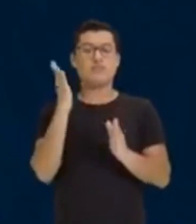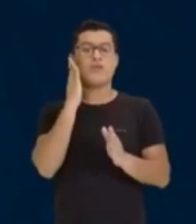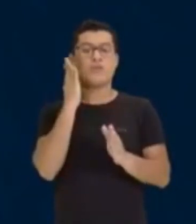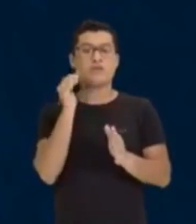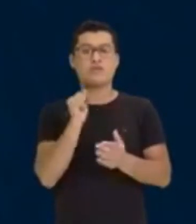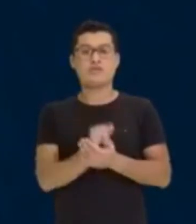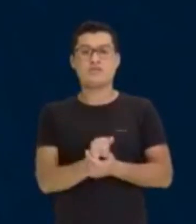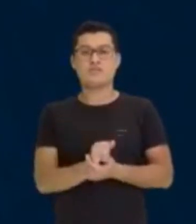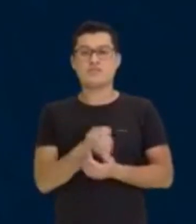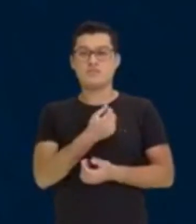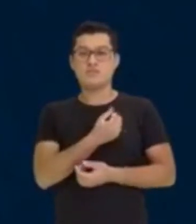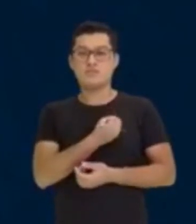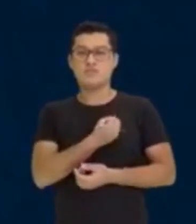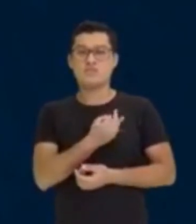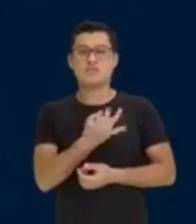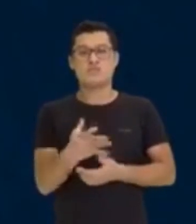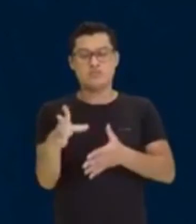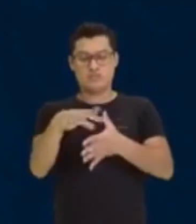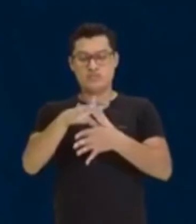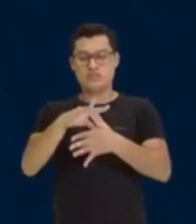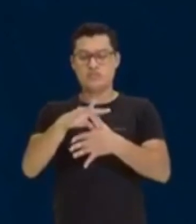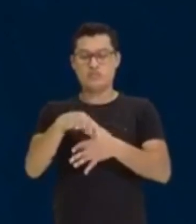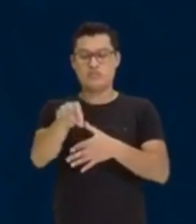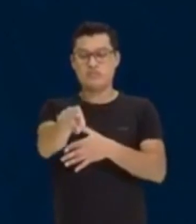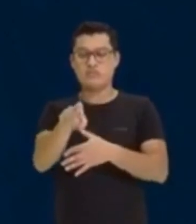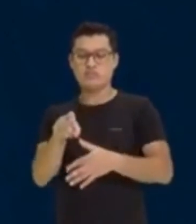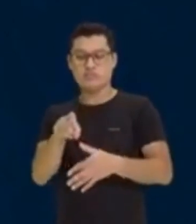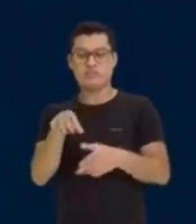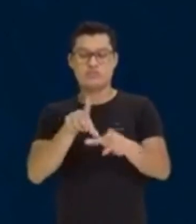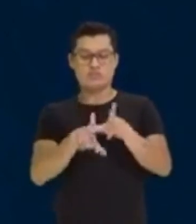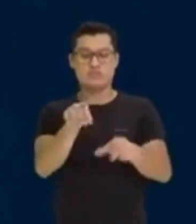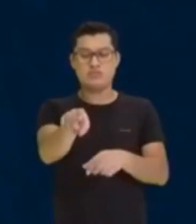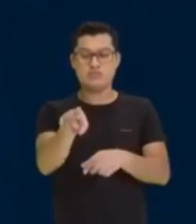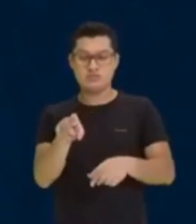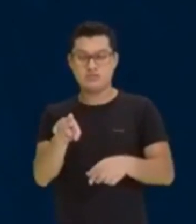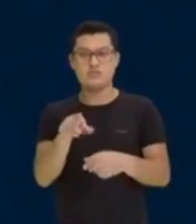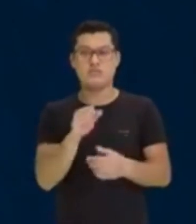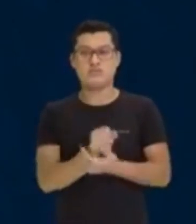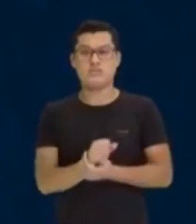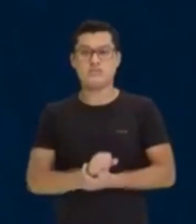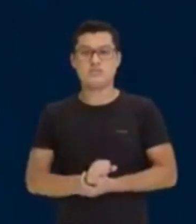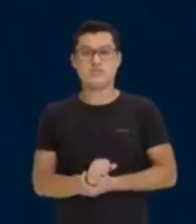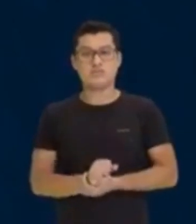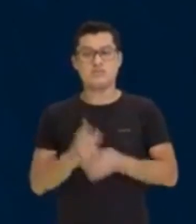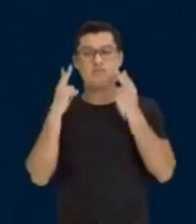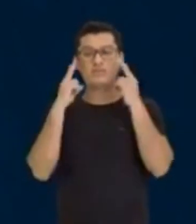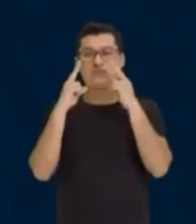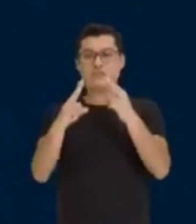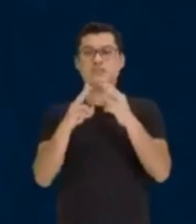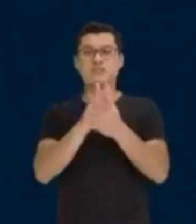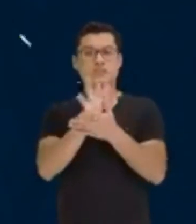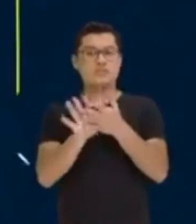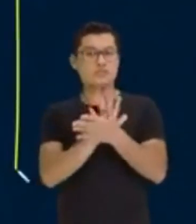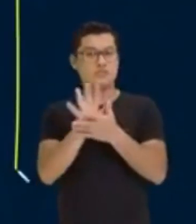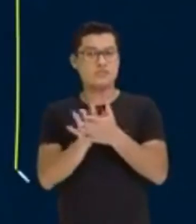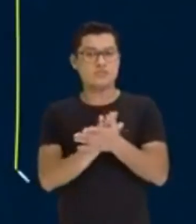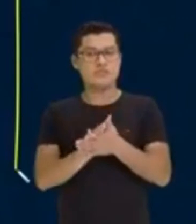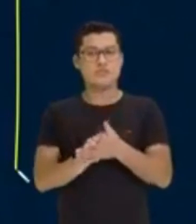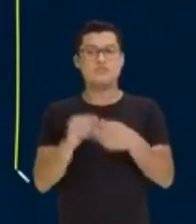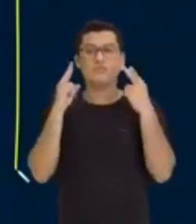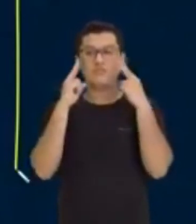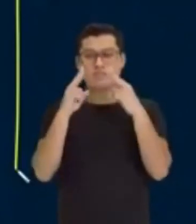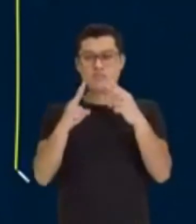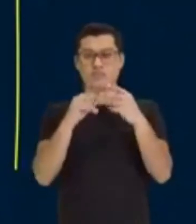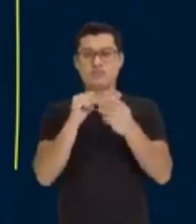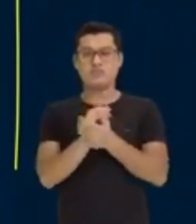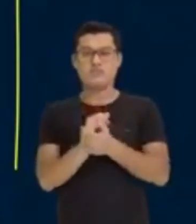Quanto vai ser de banha? X. Gente, pelo nosso jeito, sem a setinha, você já vinha bem aqui.